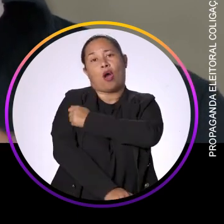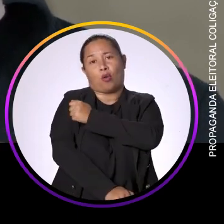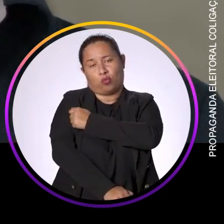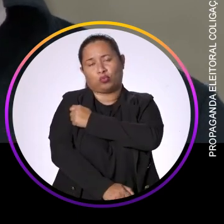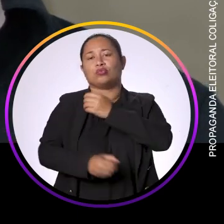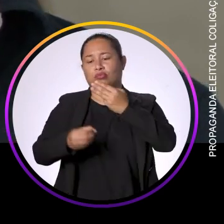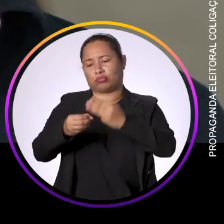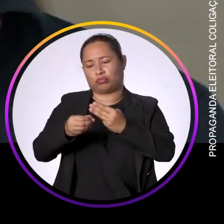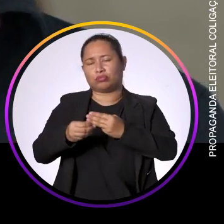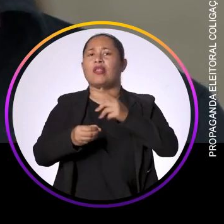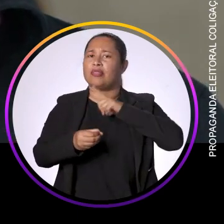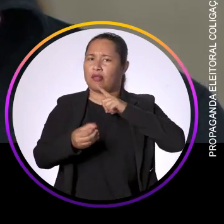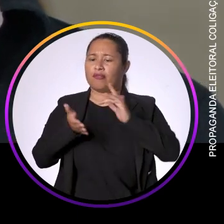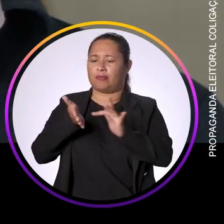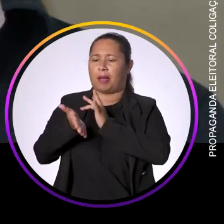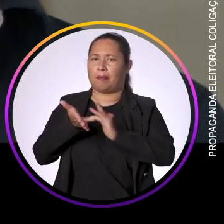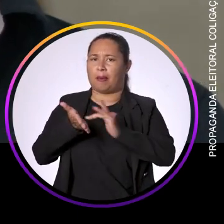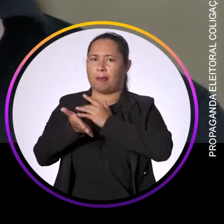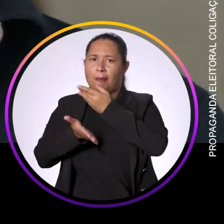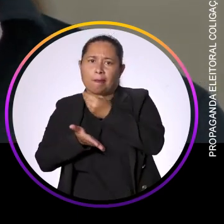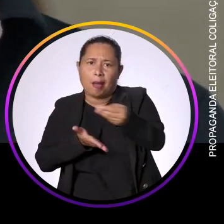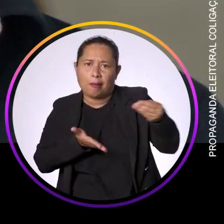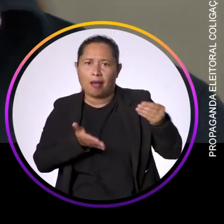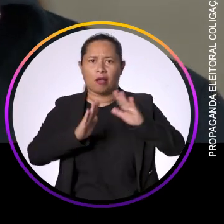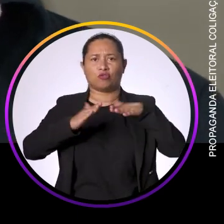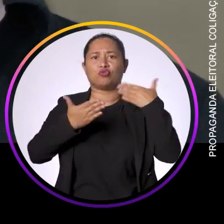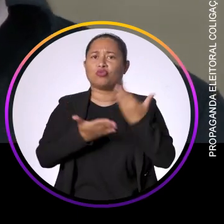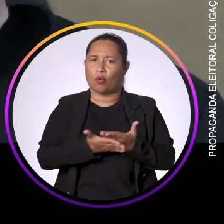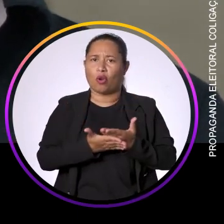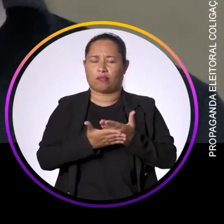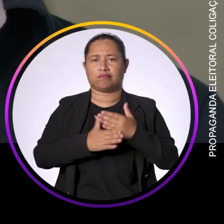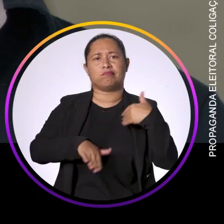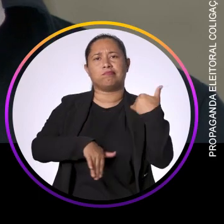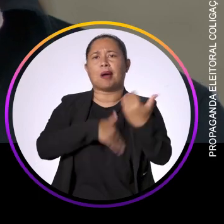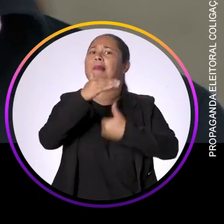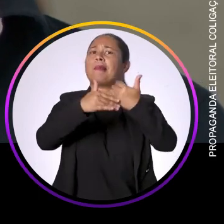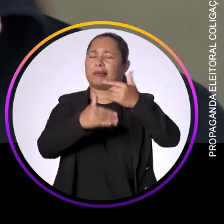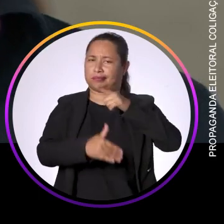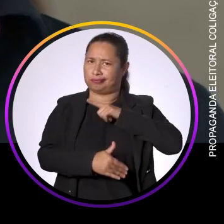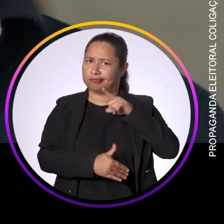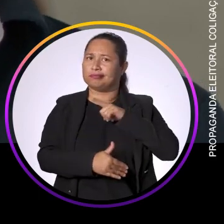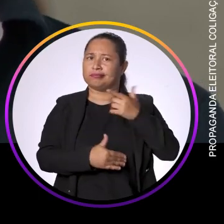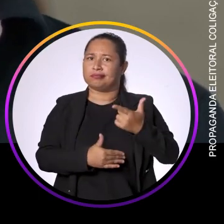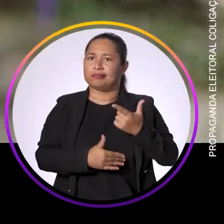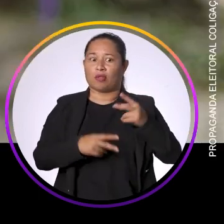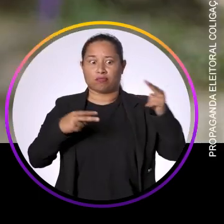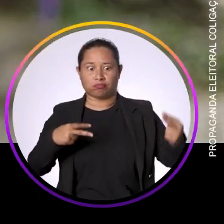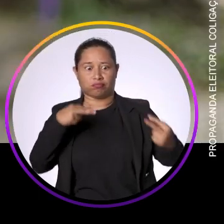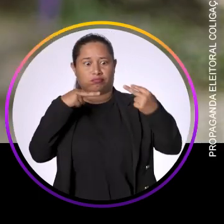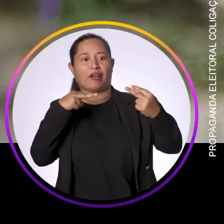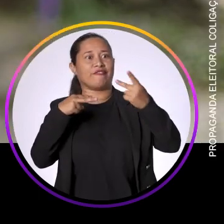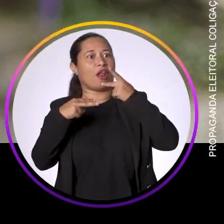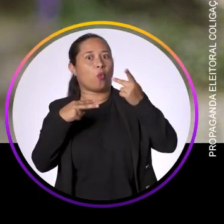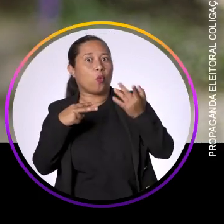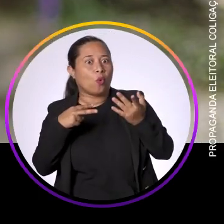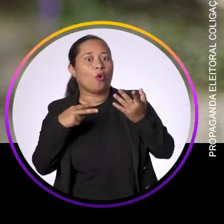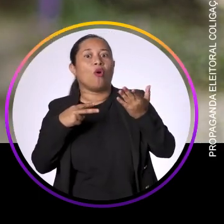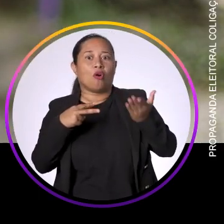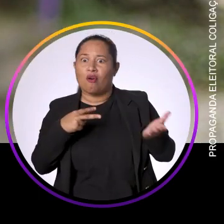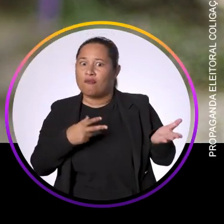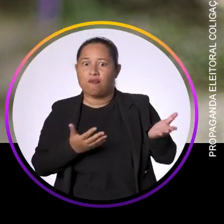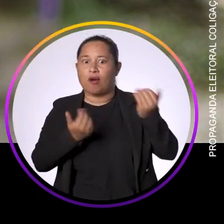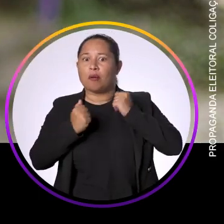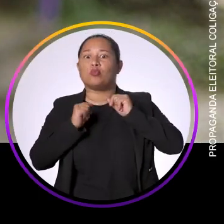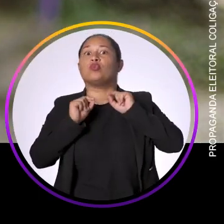os estudantes do município receberam tablets. As escolas foram requalificadas. Ela olhou nos meus olhos e